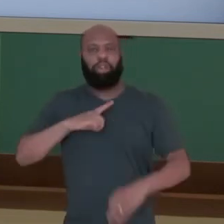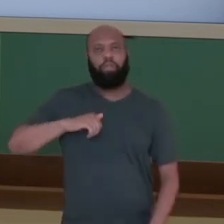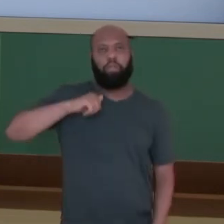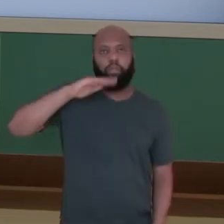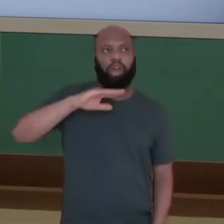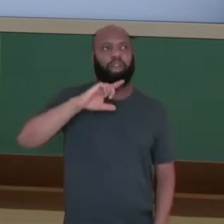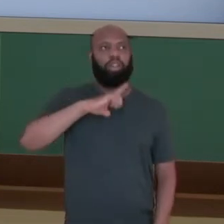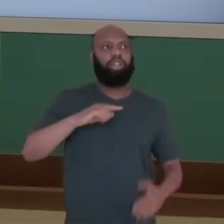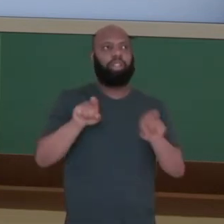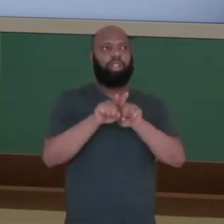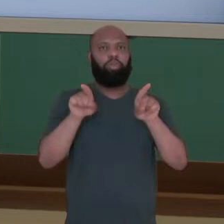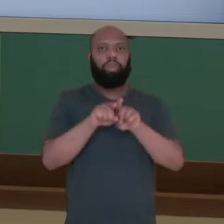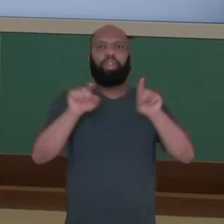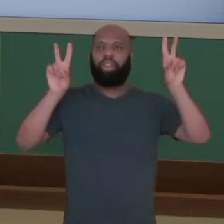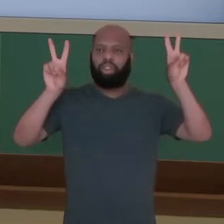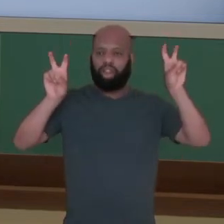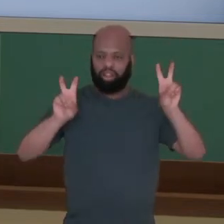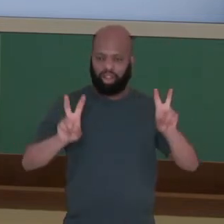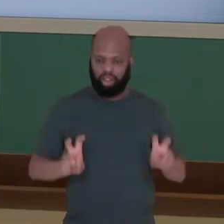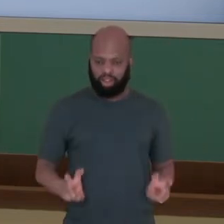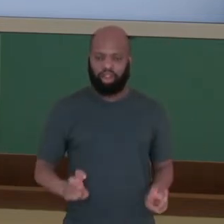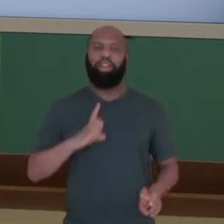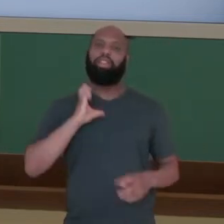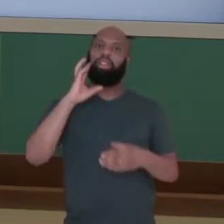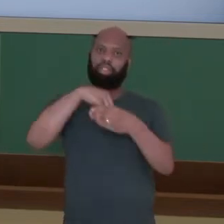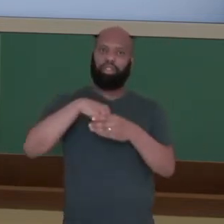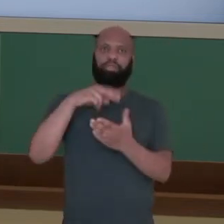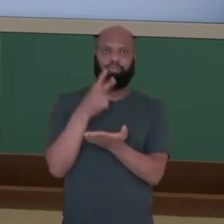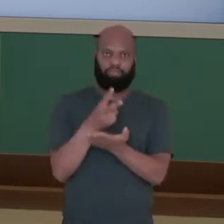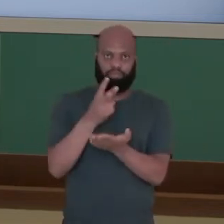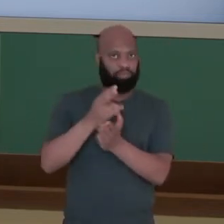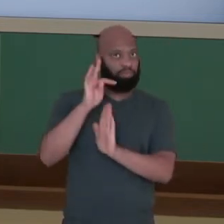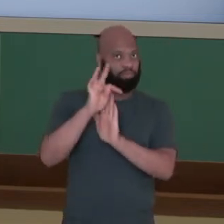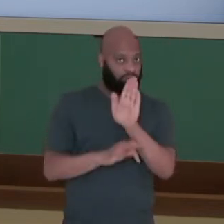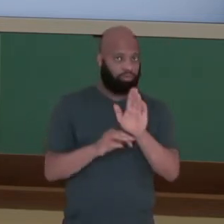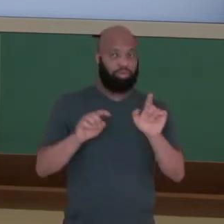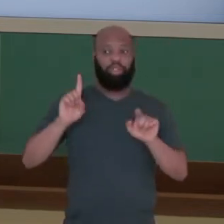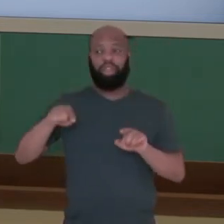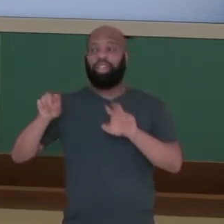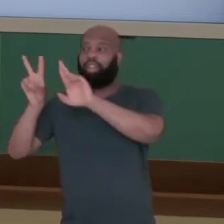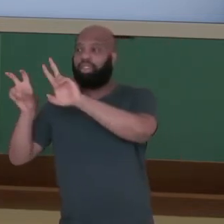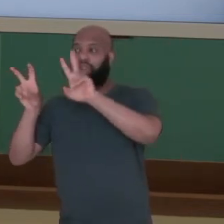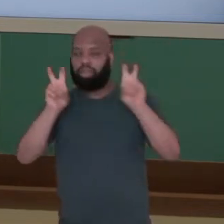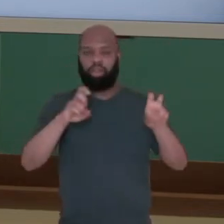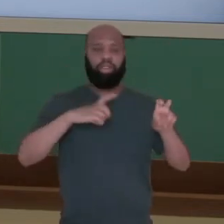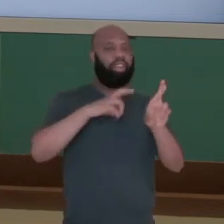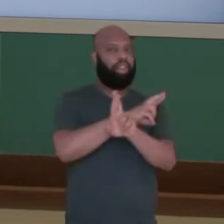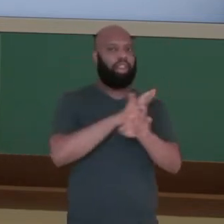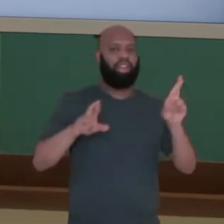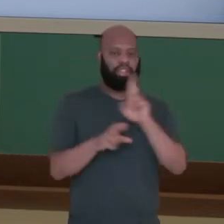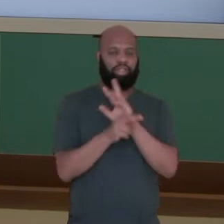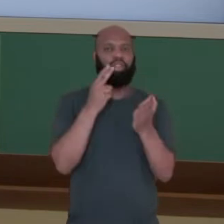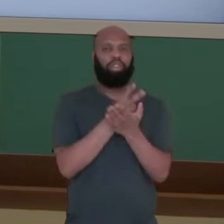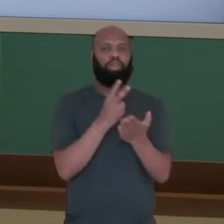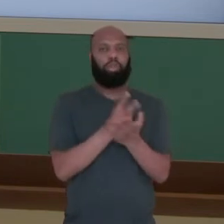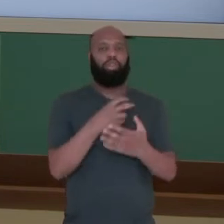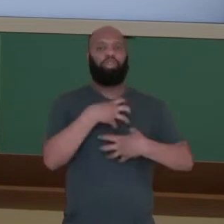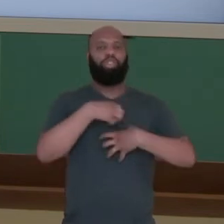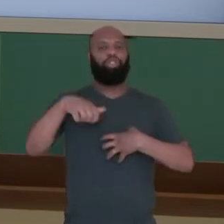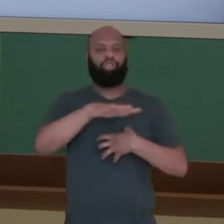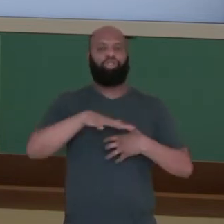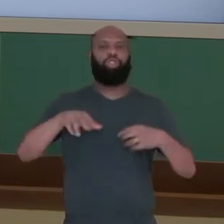vários subtópicos, Vários temas relacionados ao mesmo assunto que está sendo tratado.